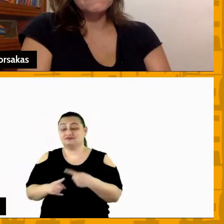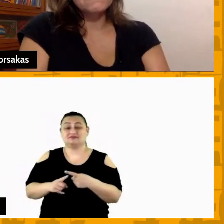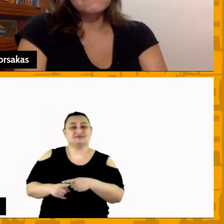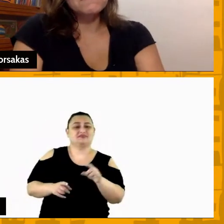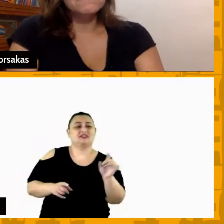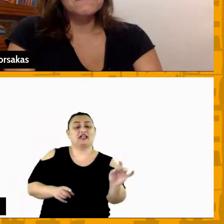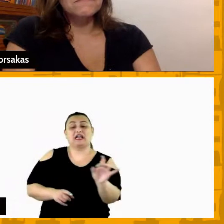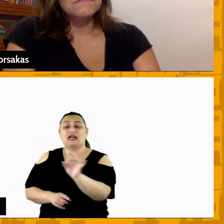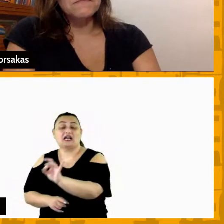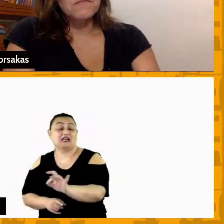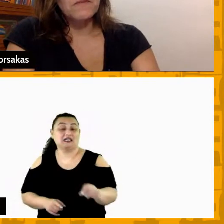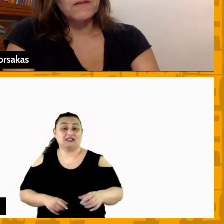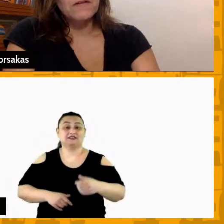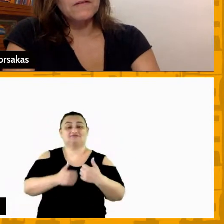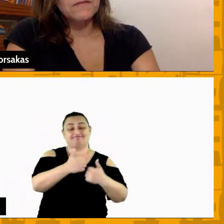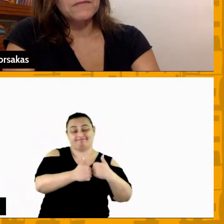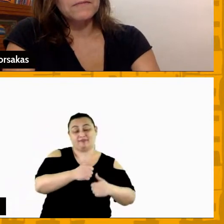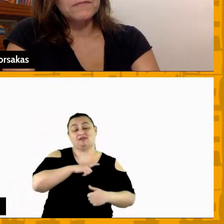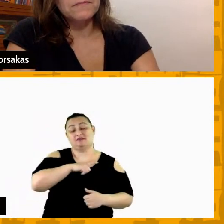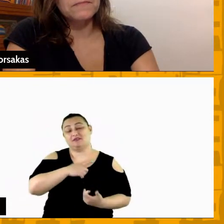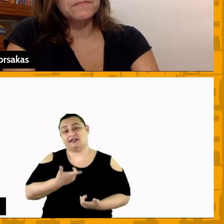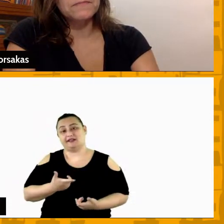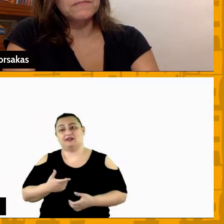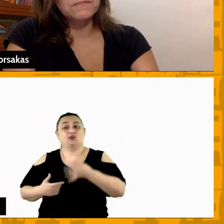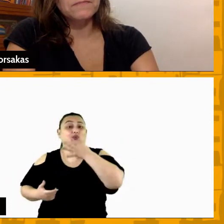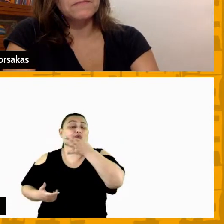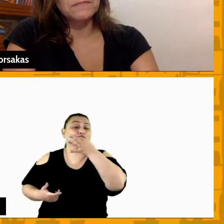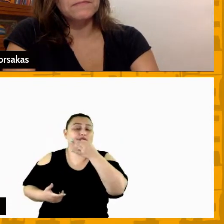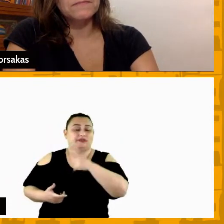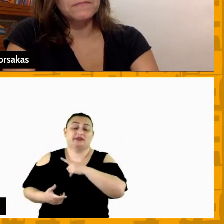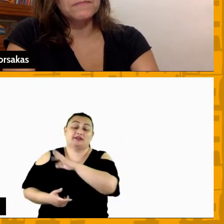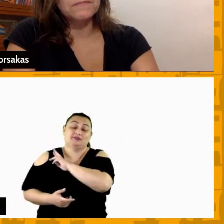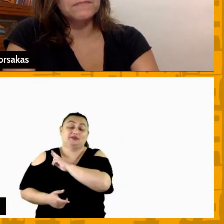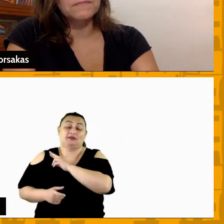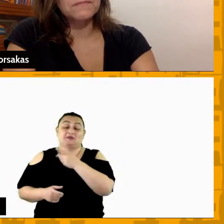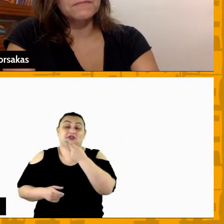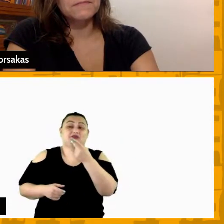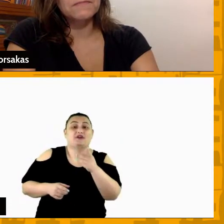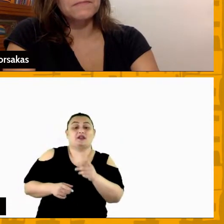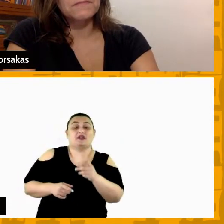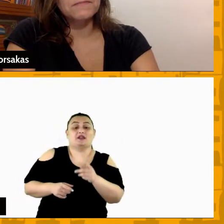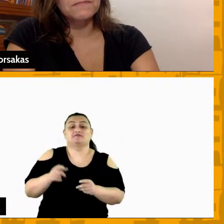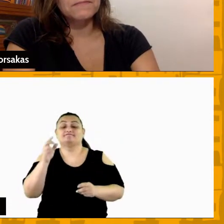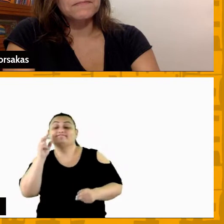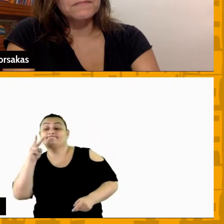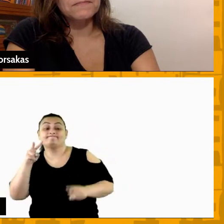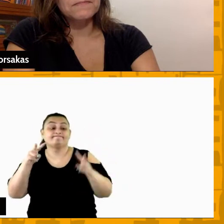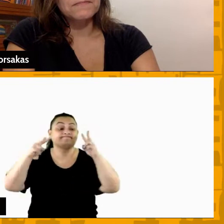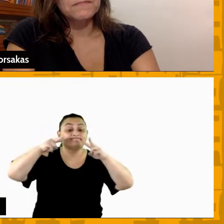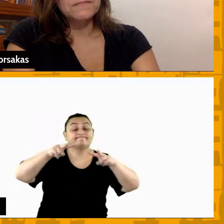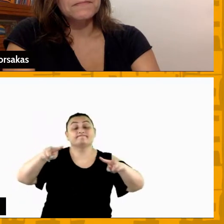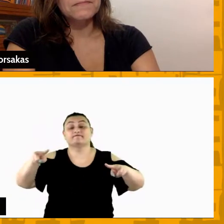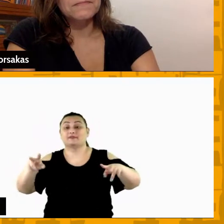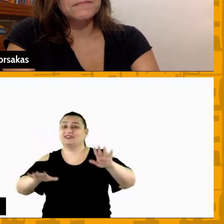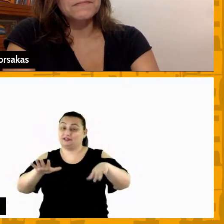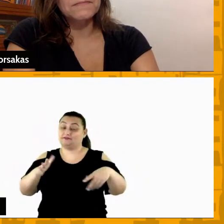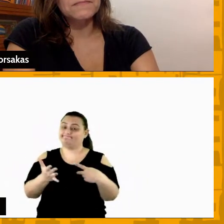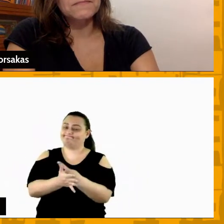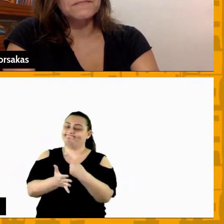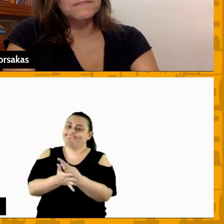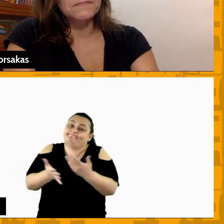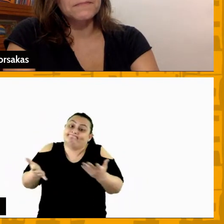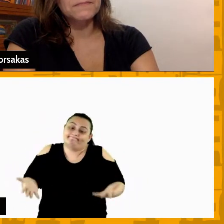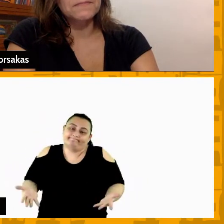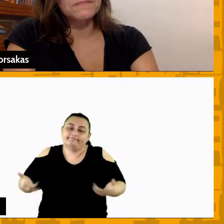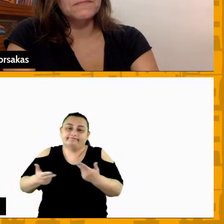responsabilidades de jogar o juiz tem as suas responsabilidades de fazer arbitragem às vezes acontece o erro e o erro faz parte